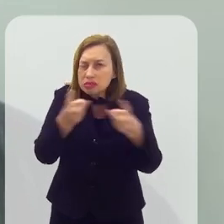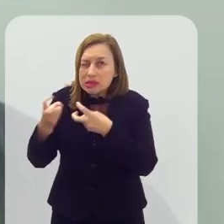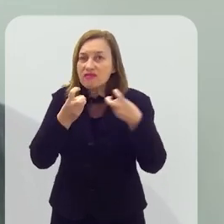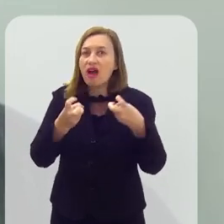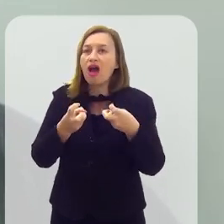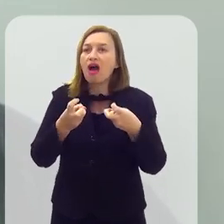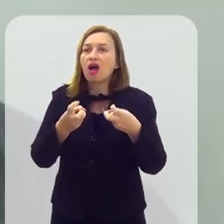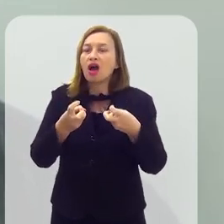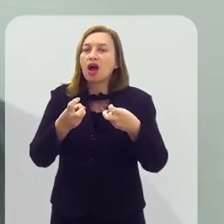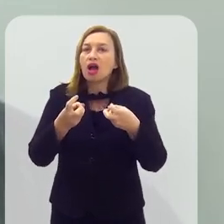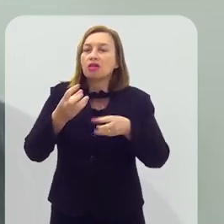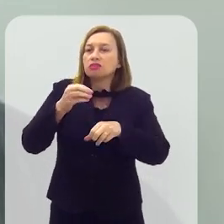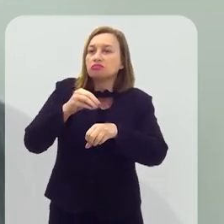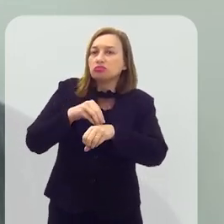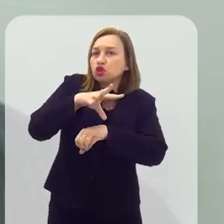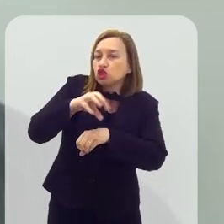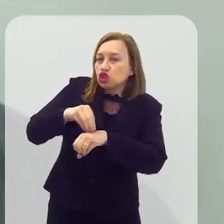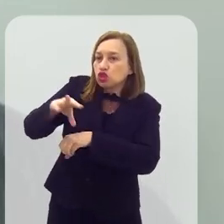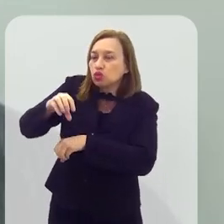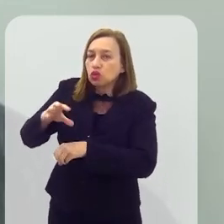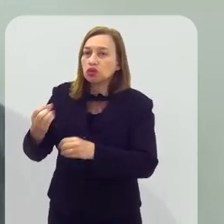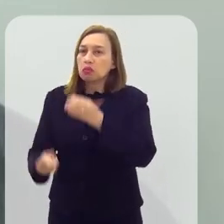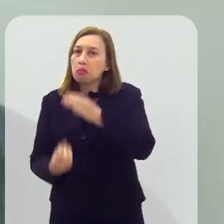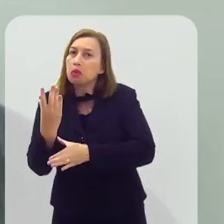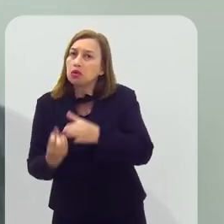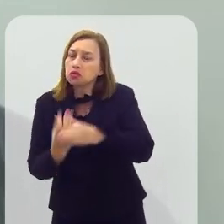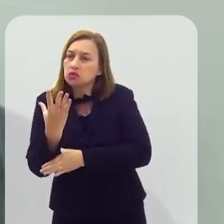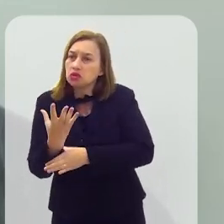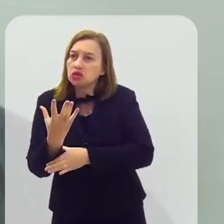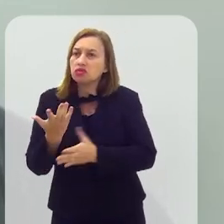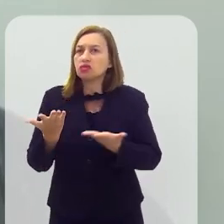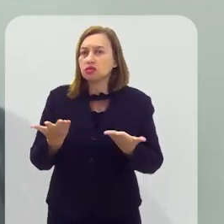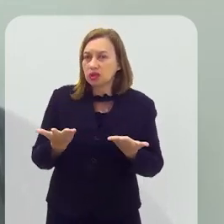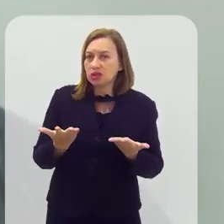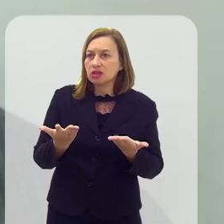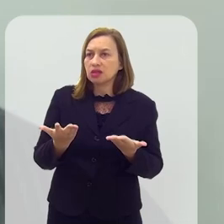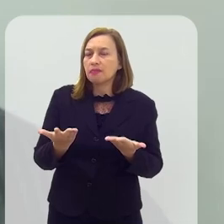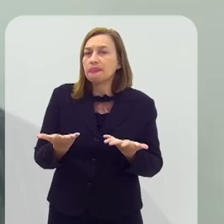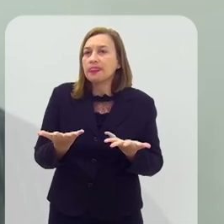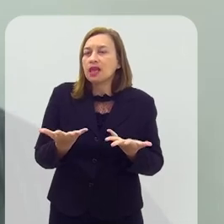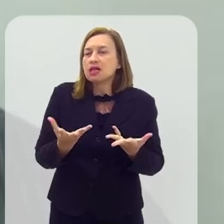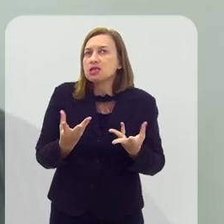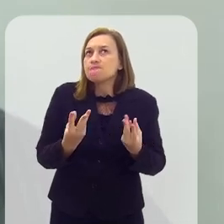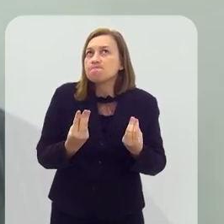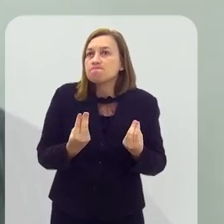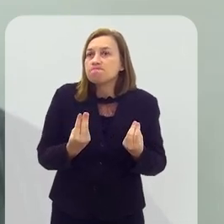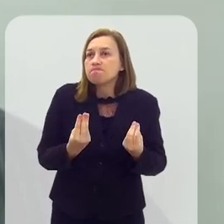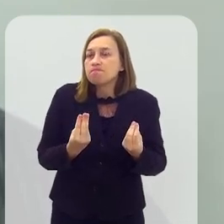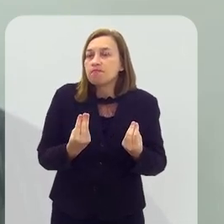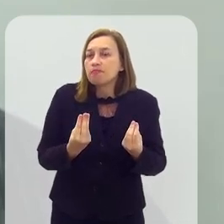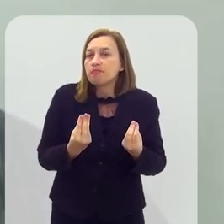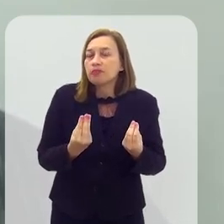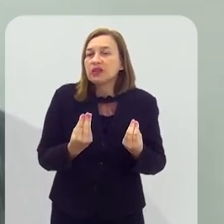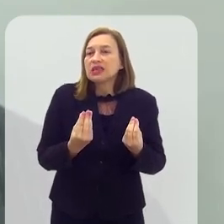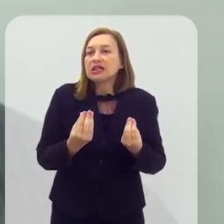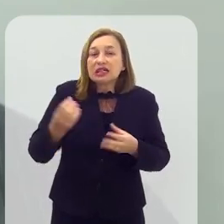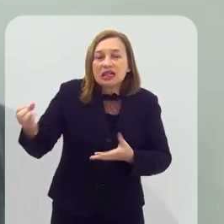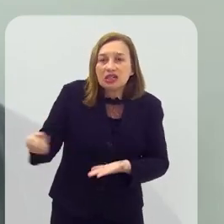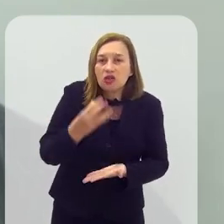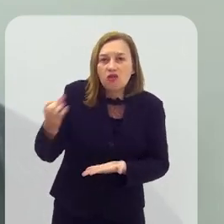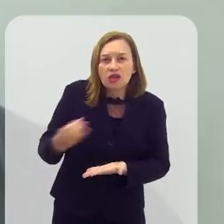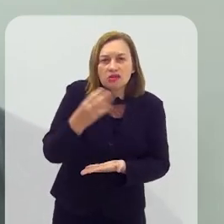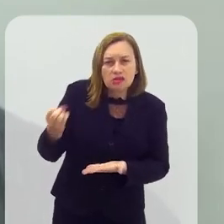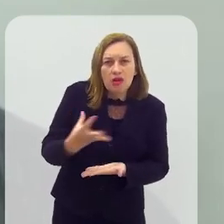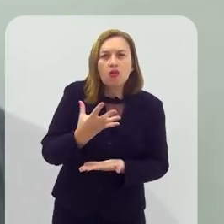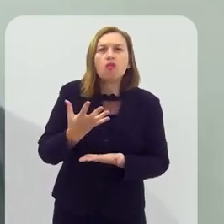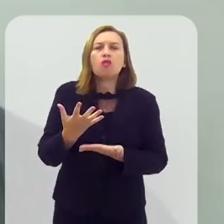Se a gente olhar indicadores que são produzidos por esses índices, por esses índices de